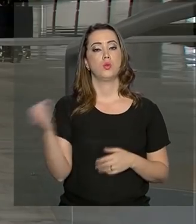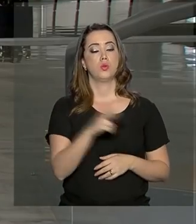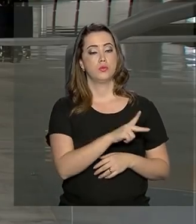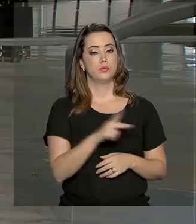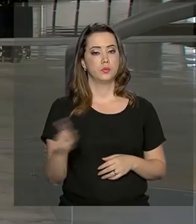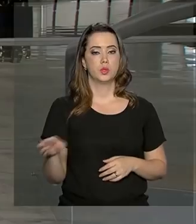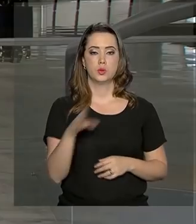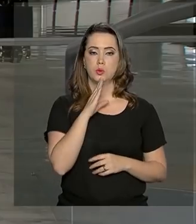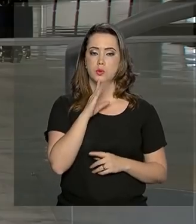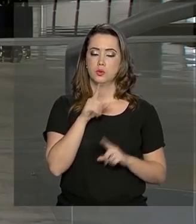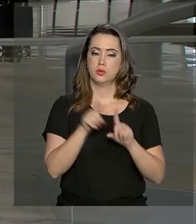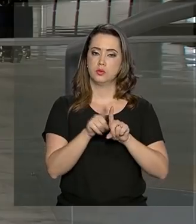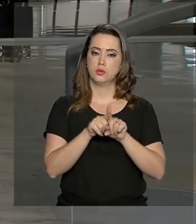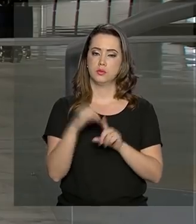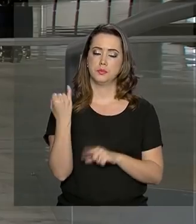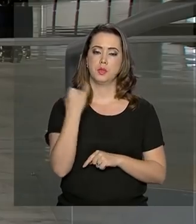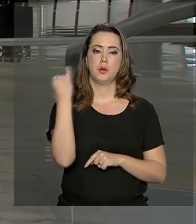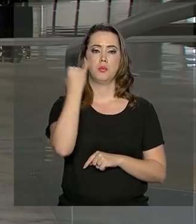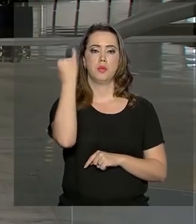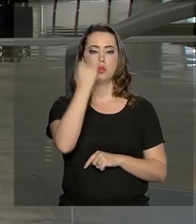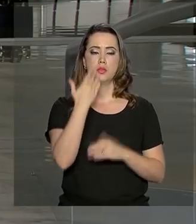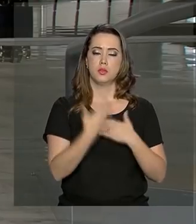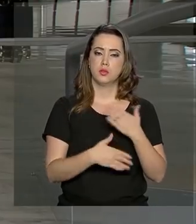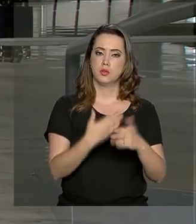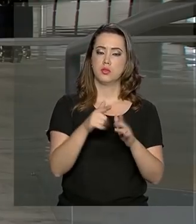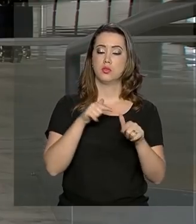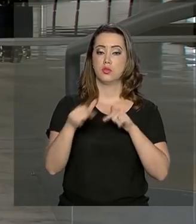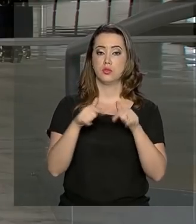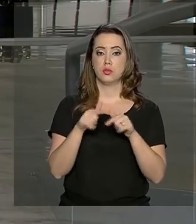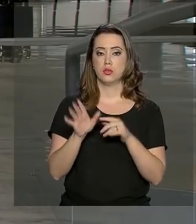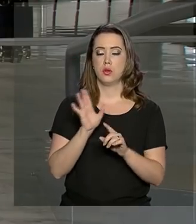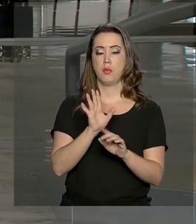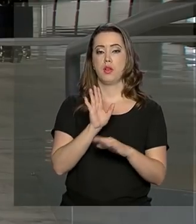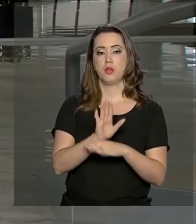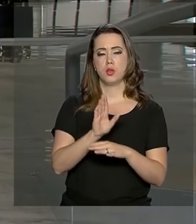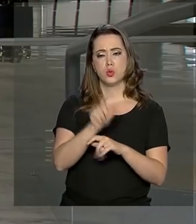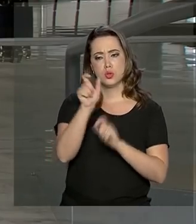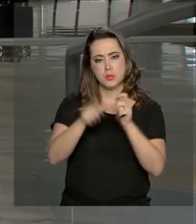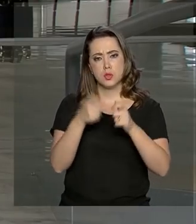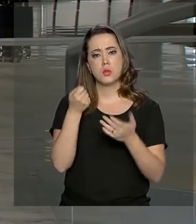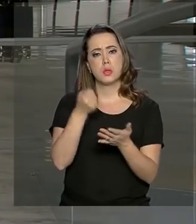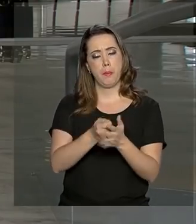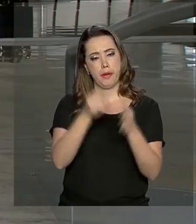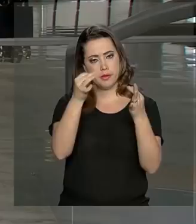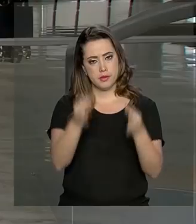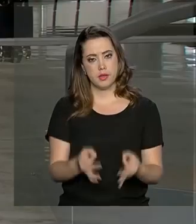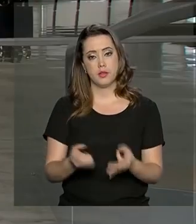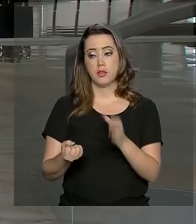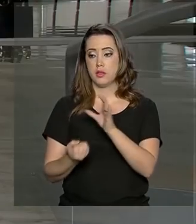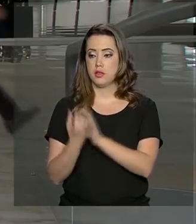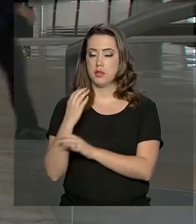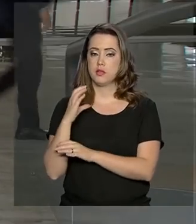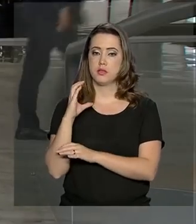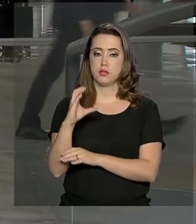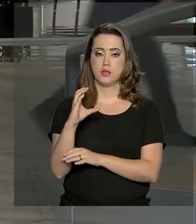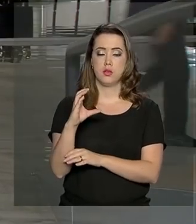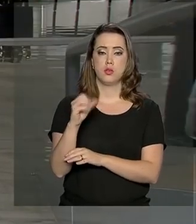presidente reconheceu ainda a importância de iniciativas que beneficiem os bons pagadores, como a criação do cadastro positivo.